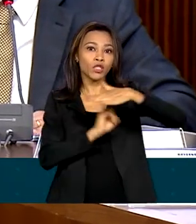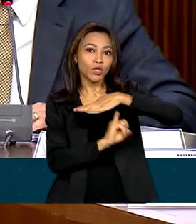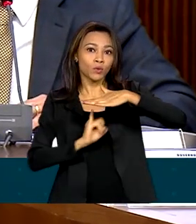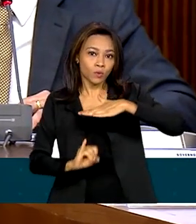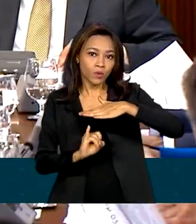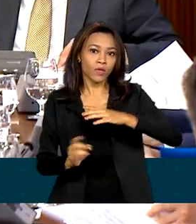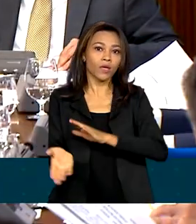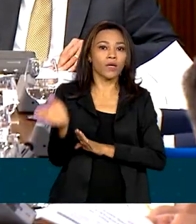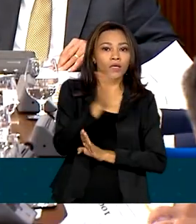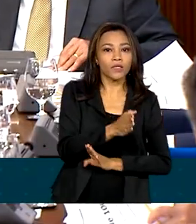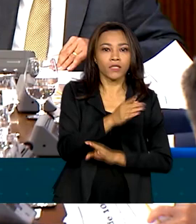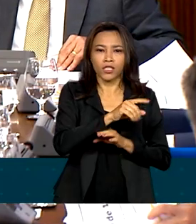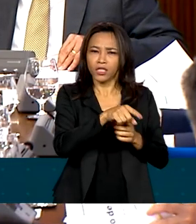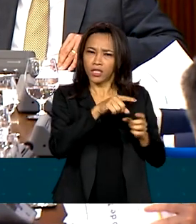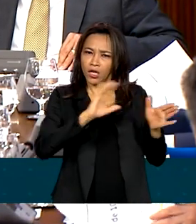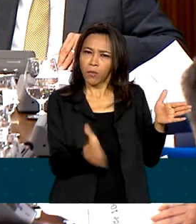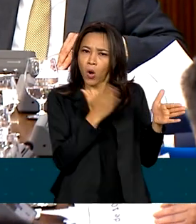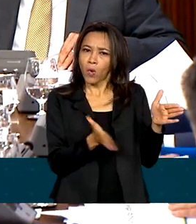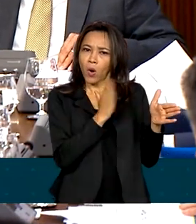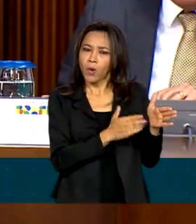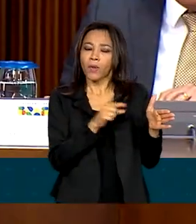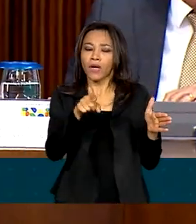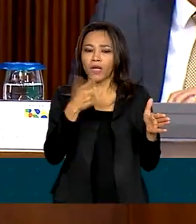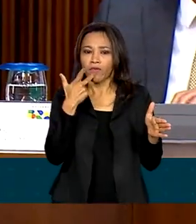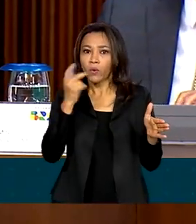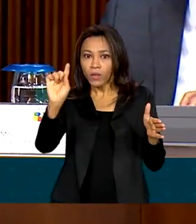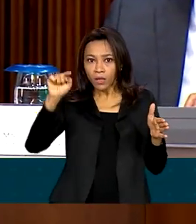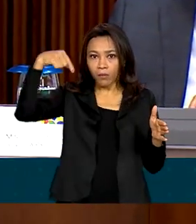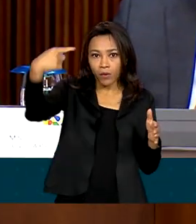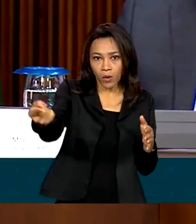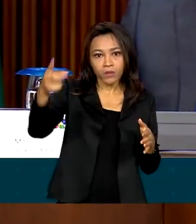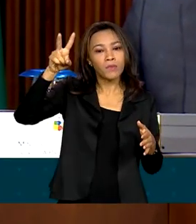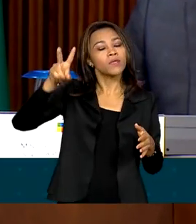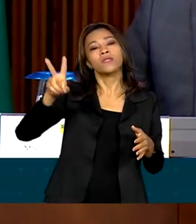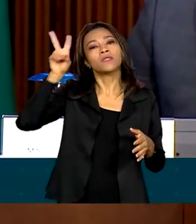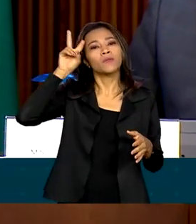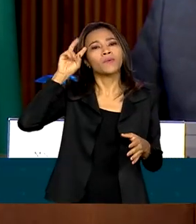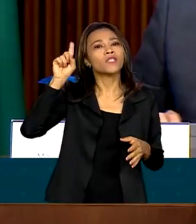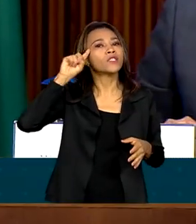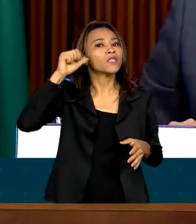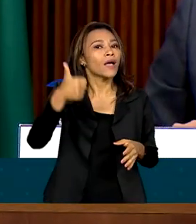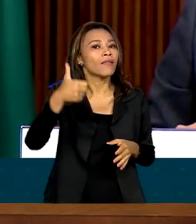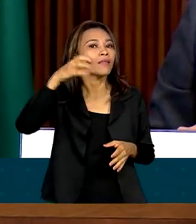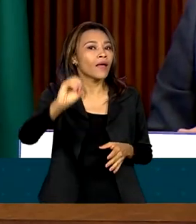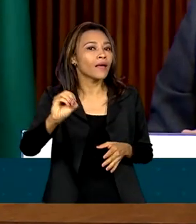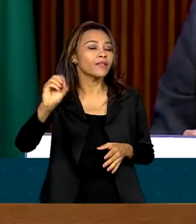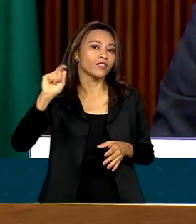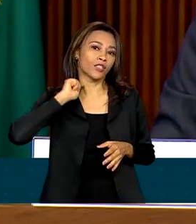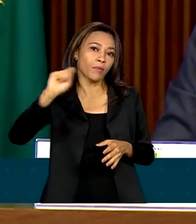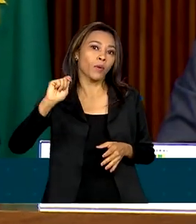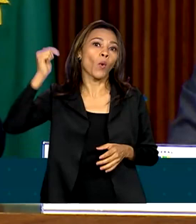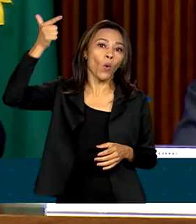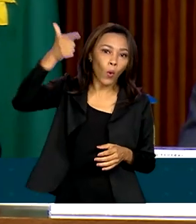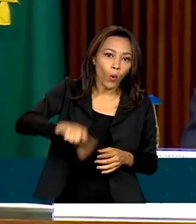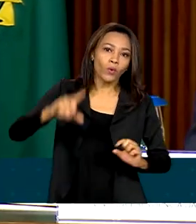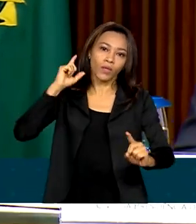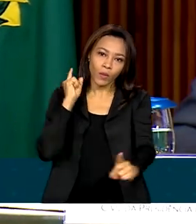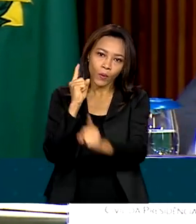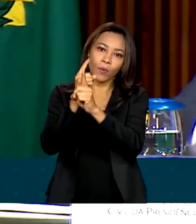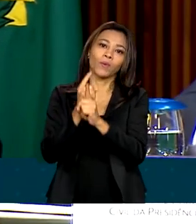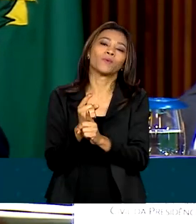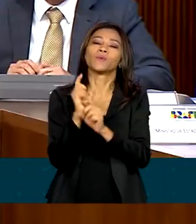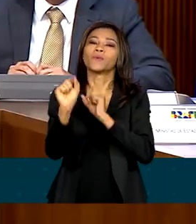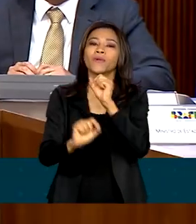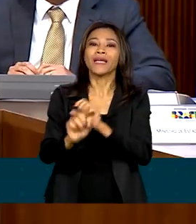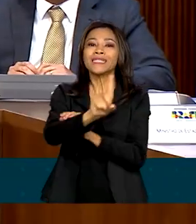produtiva. Lula disse que na próxima segunda-feira, dia 10 de abril, vai haver a reunião dos 100 dias de